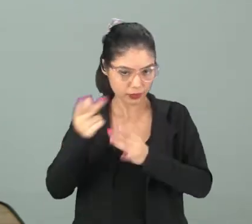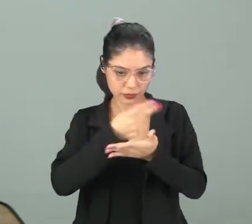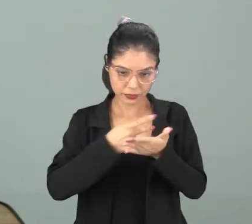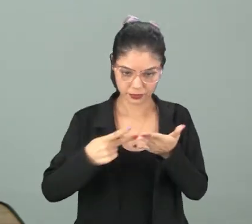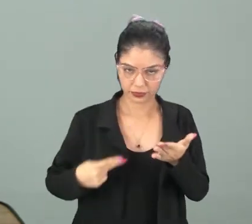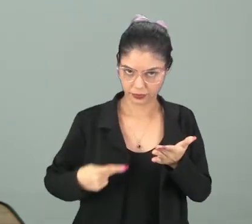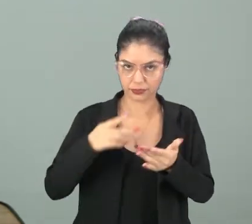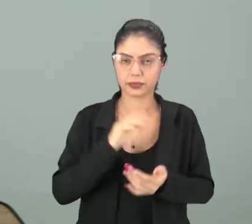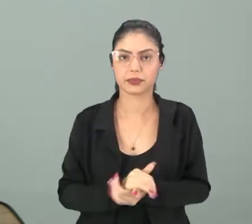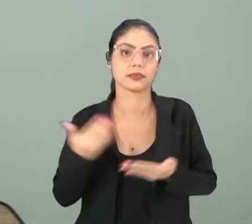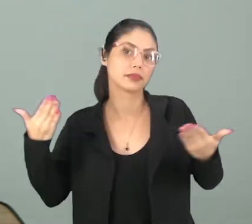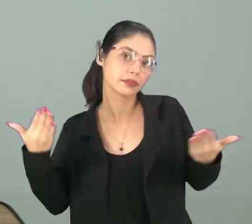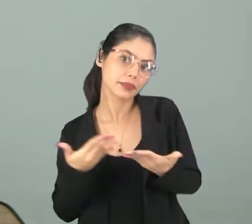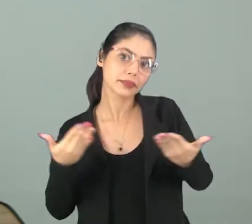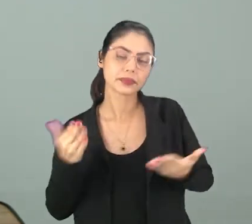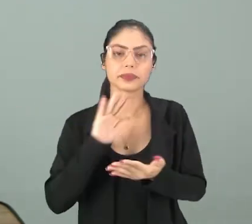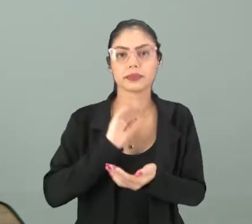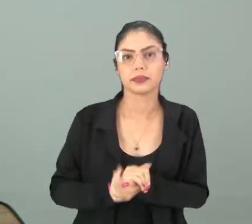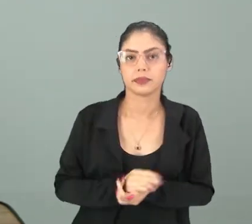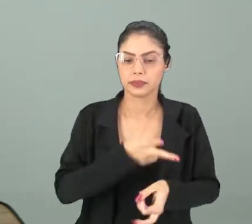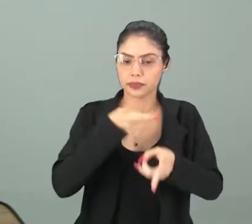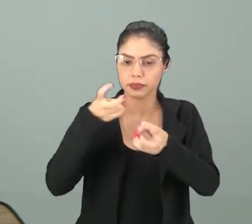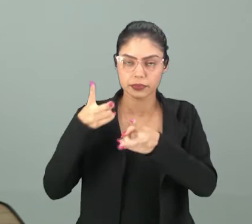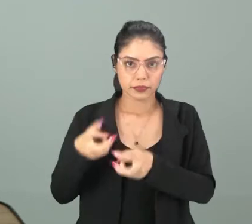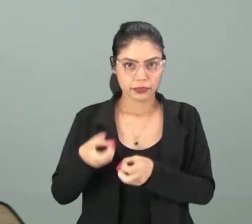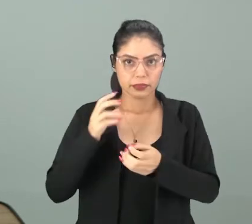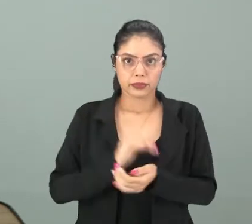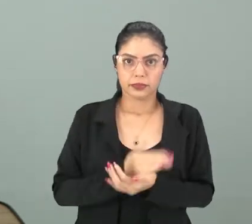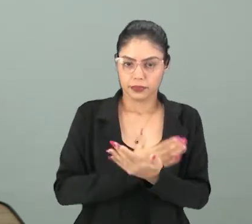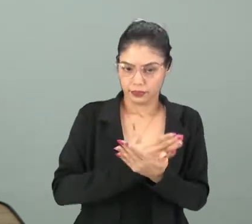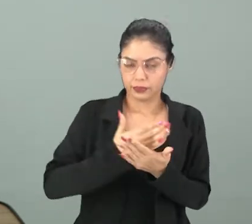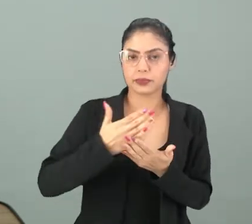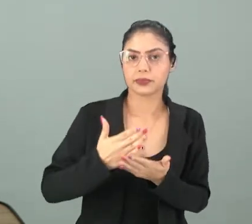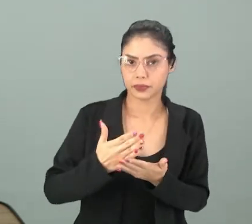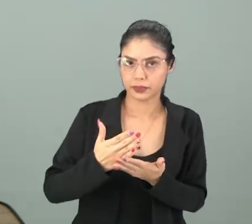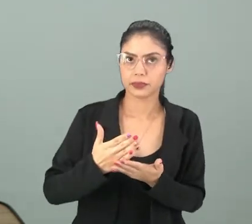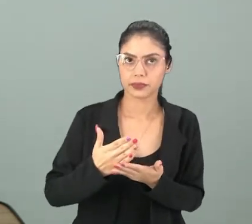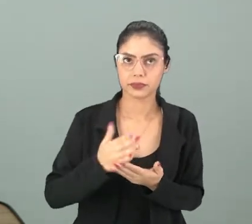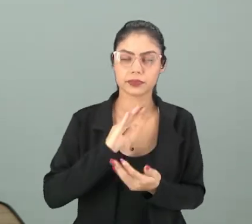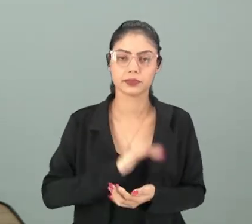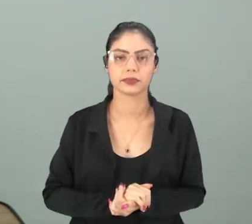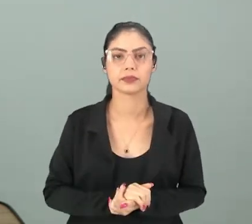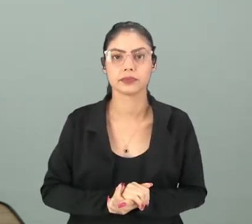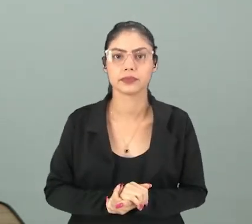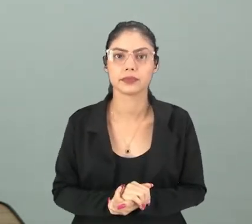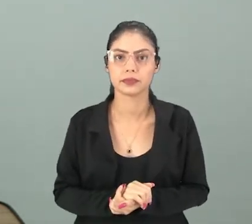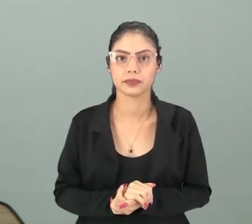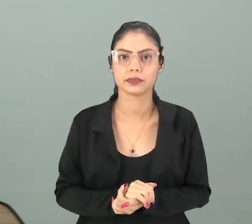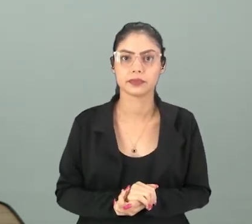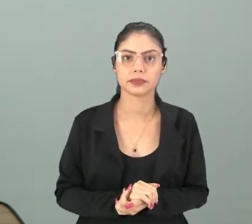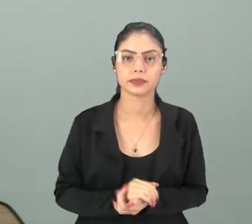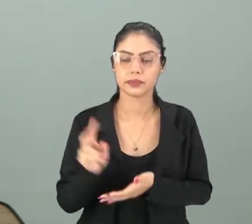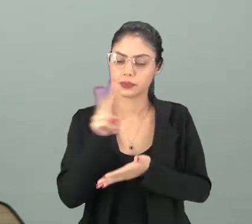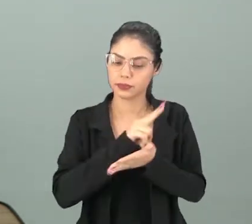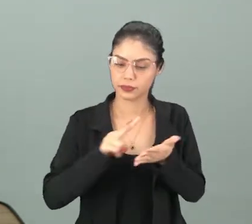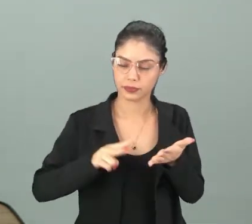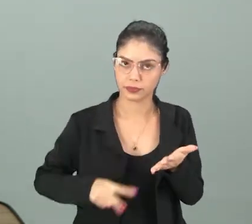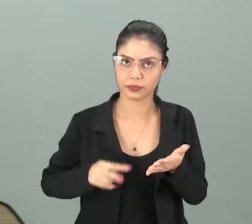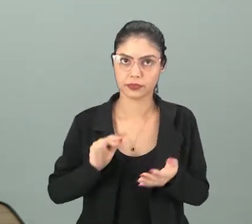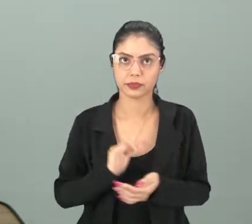poema Agora, você percebeu que no começo ele foi lido